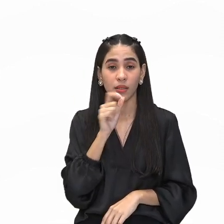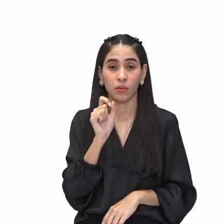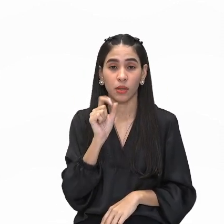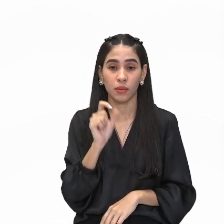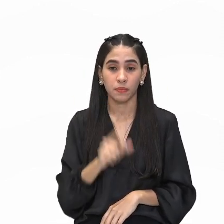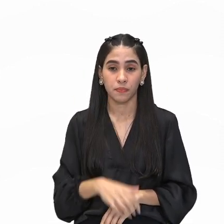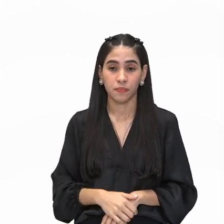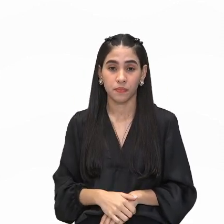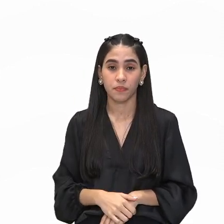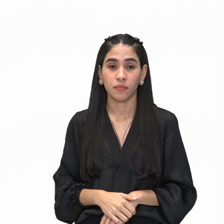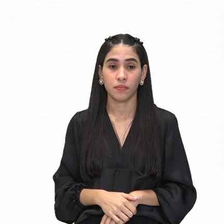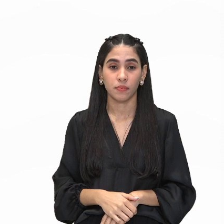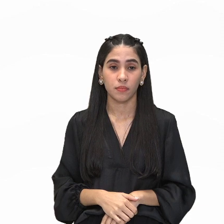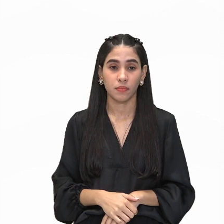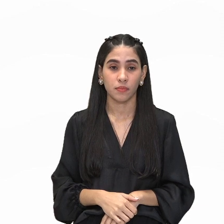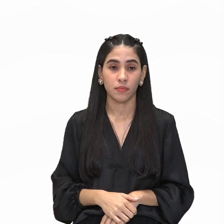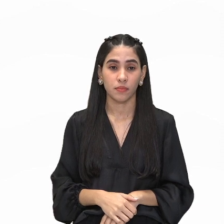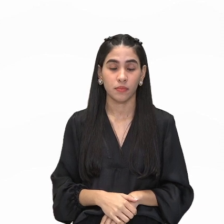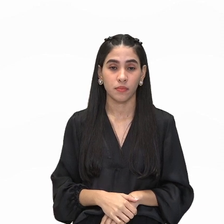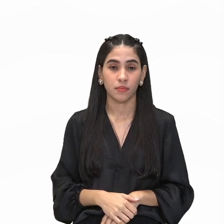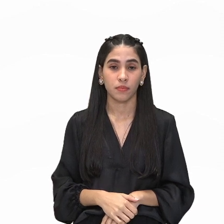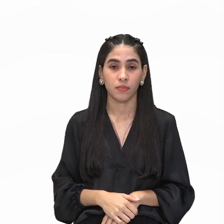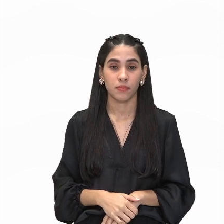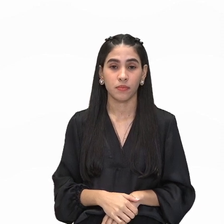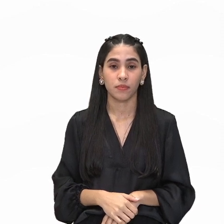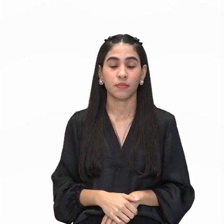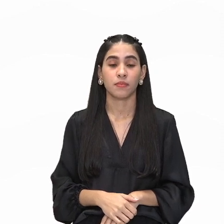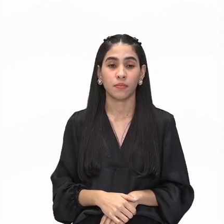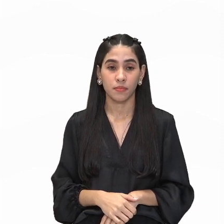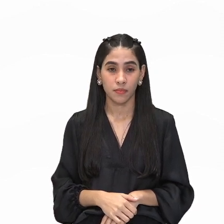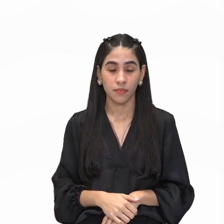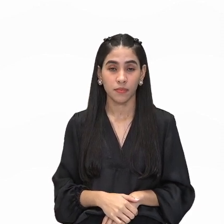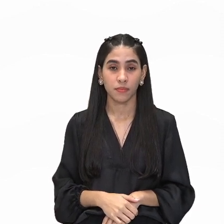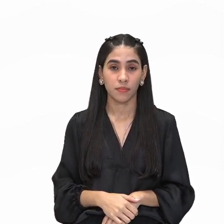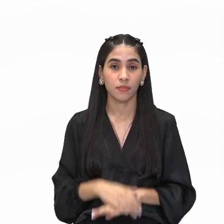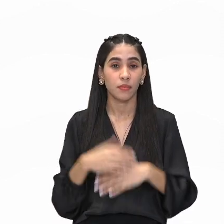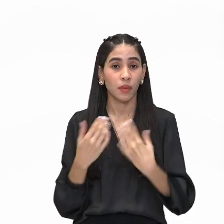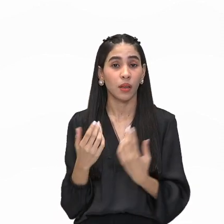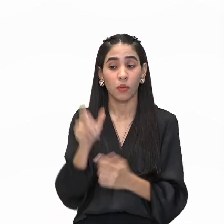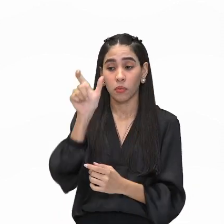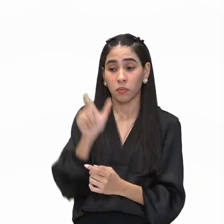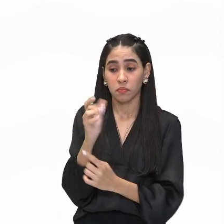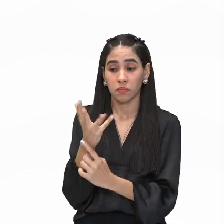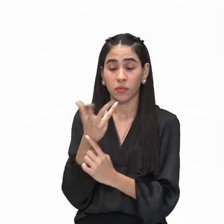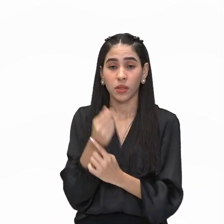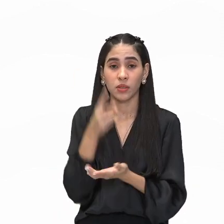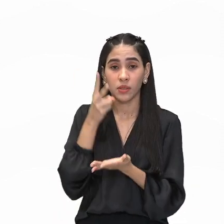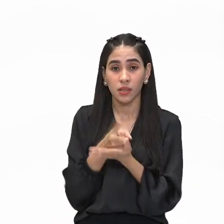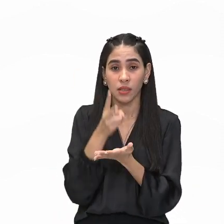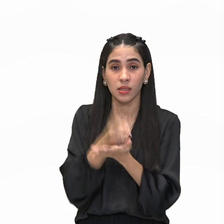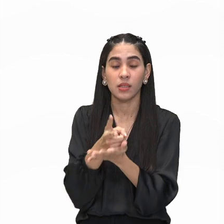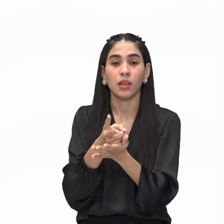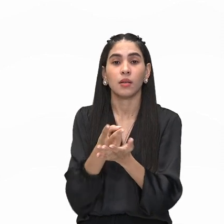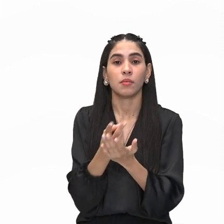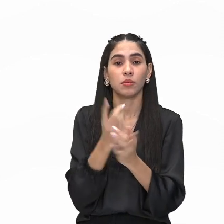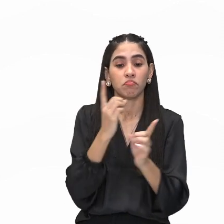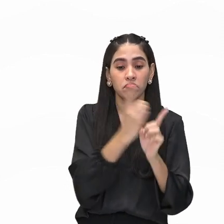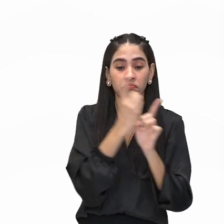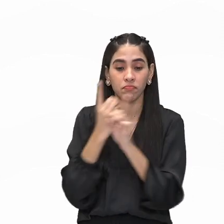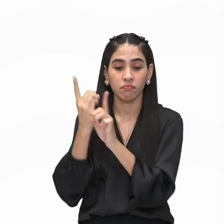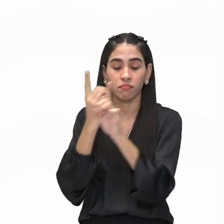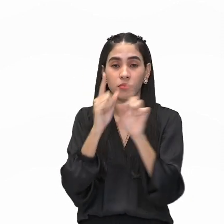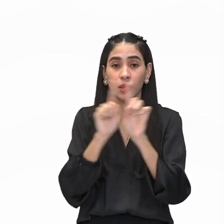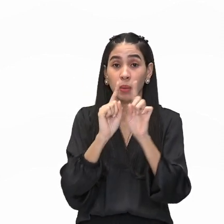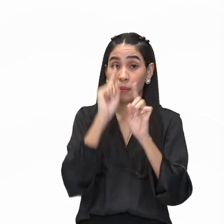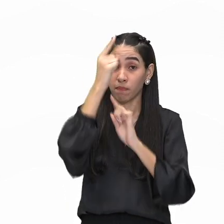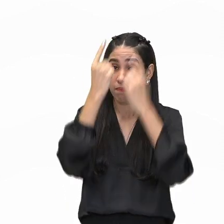dando continuidade, ainda assim, os artistas estão sempre descobrindo e criando